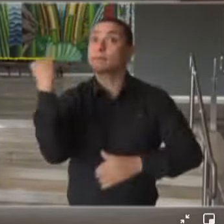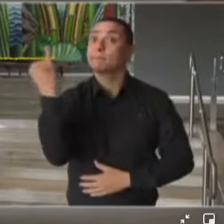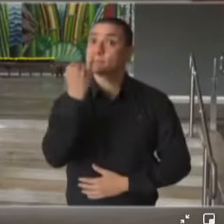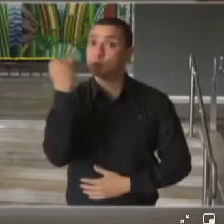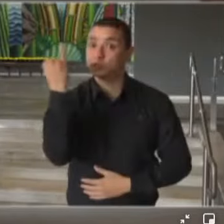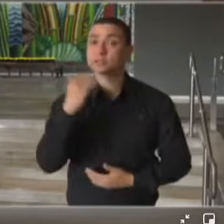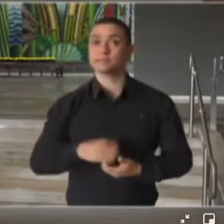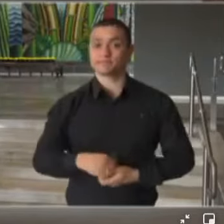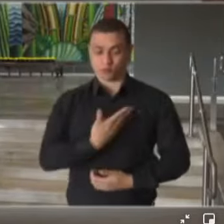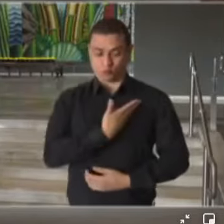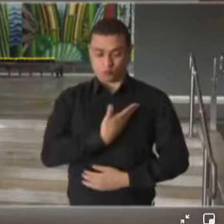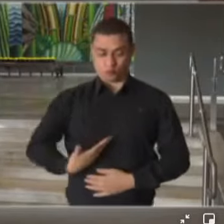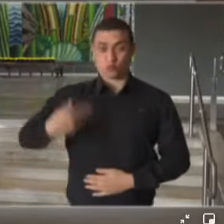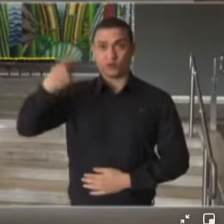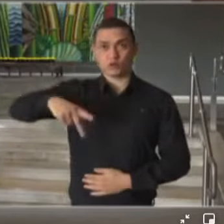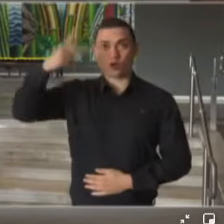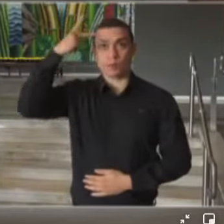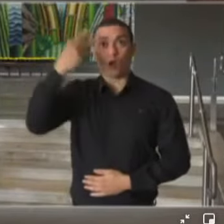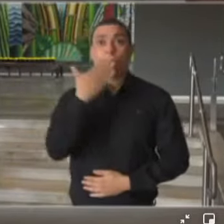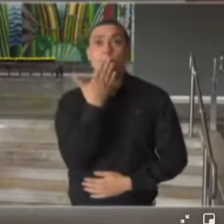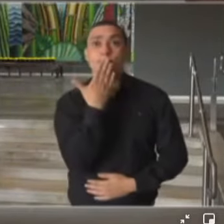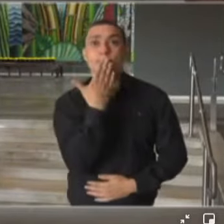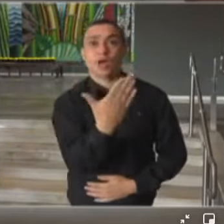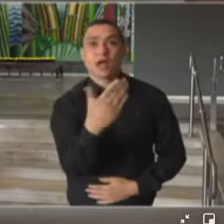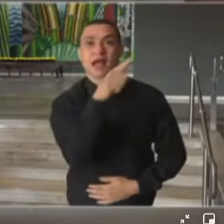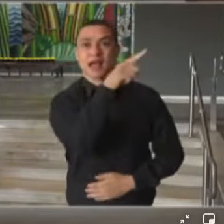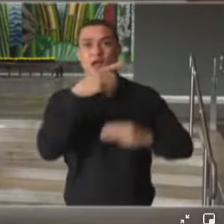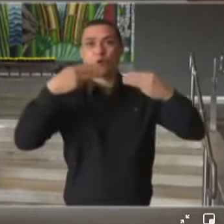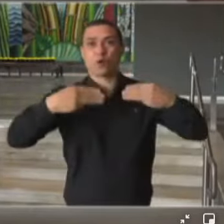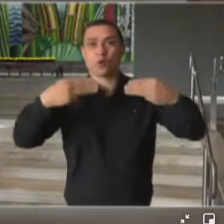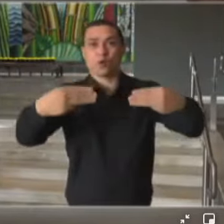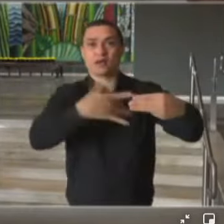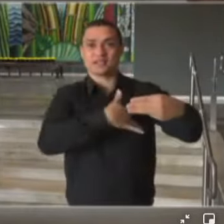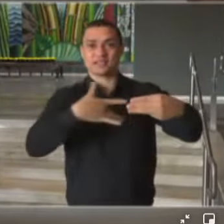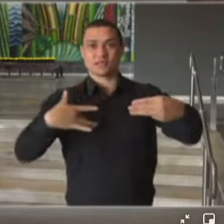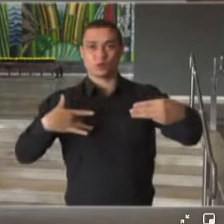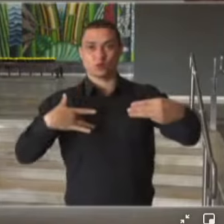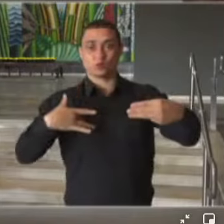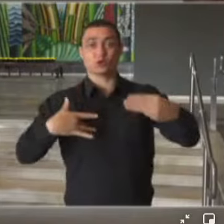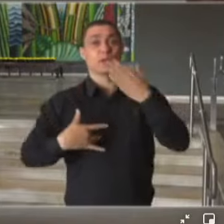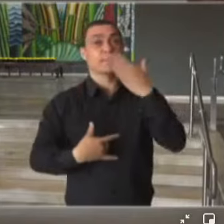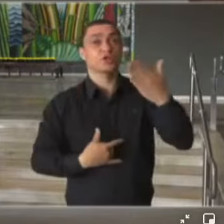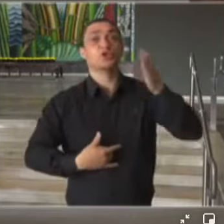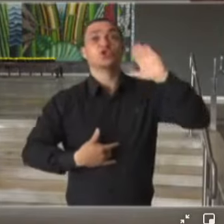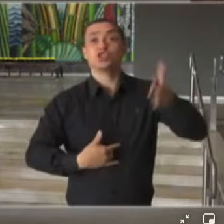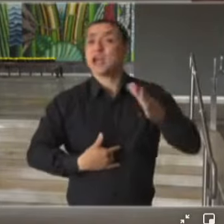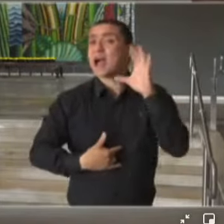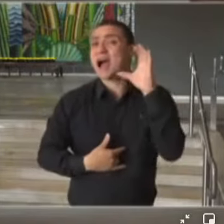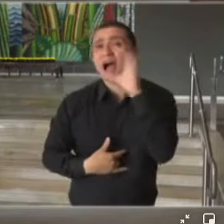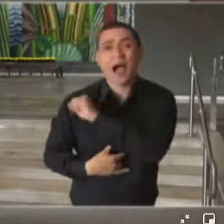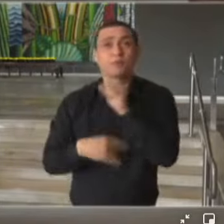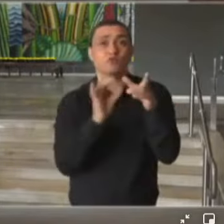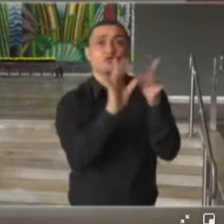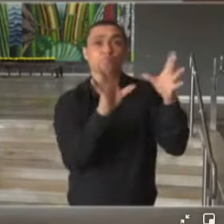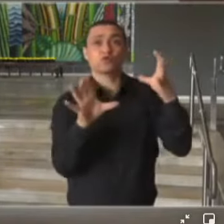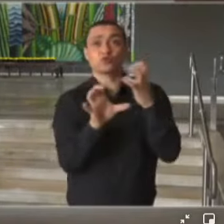O Governo do Estado de São Paulo solicita ao Ministério da Saúde a imediata liberação de